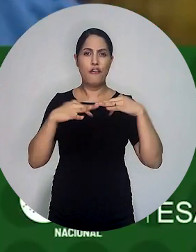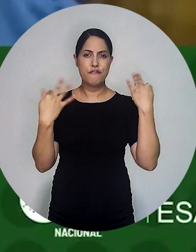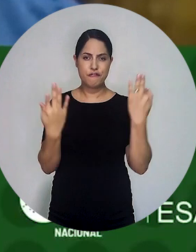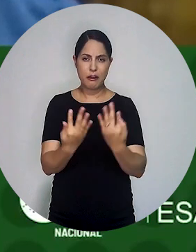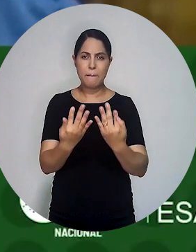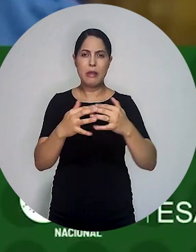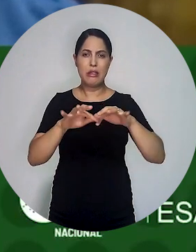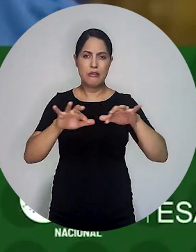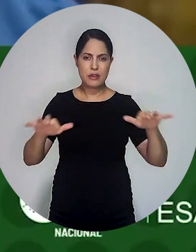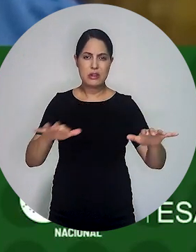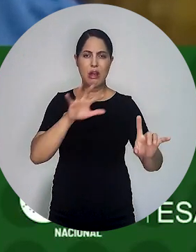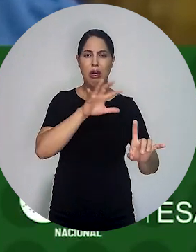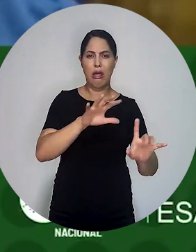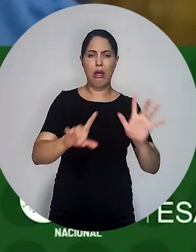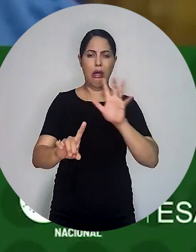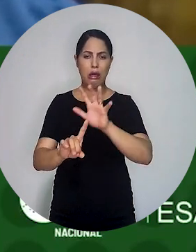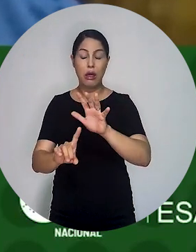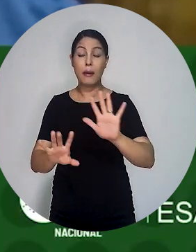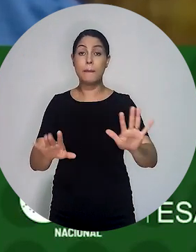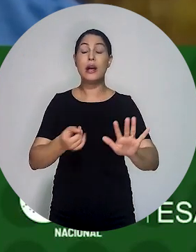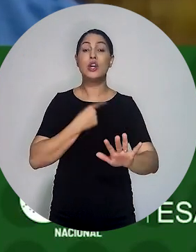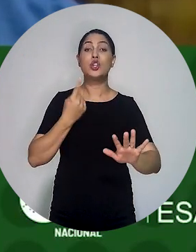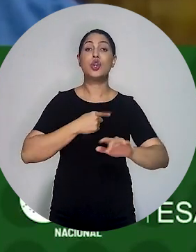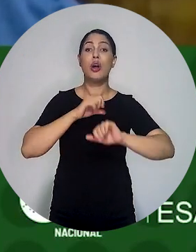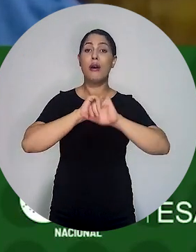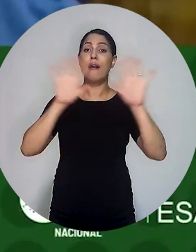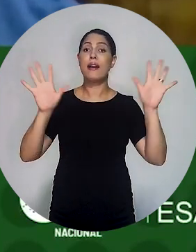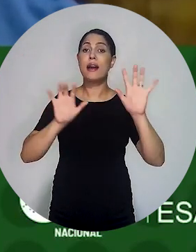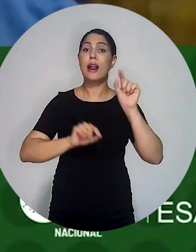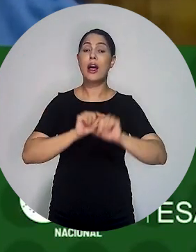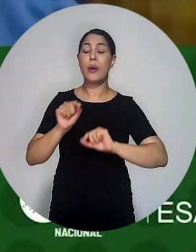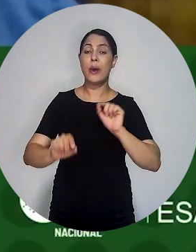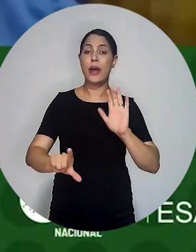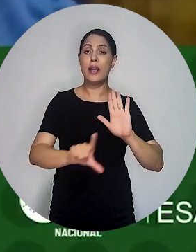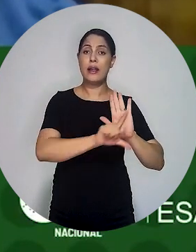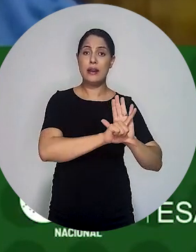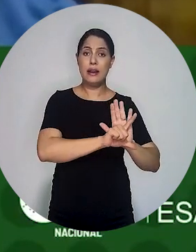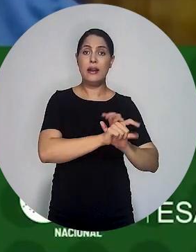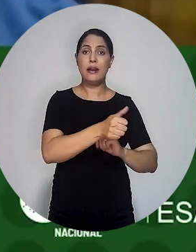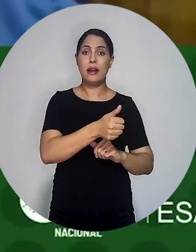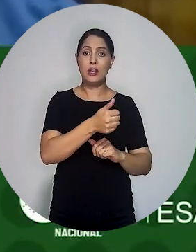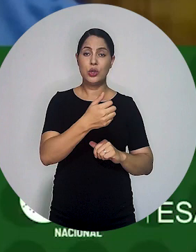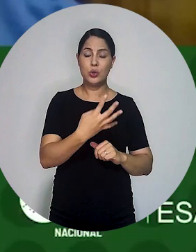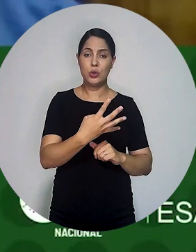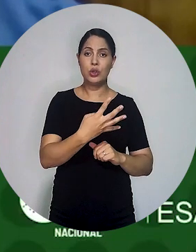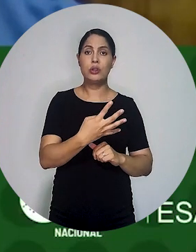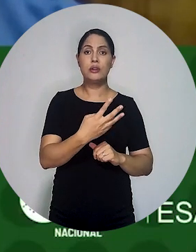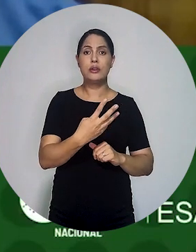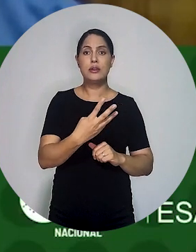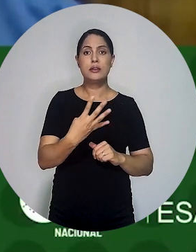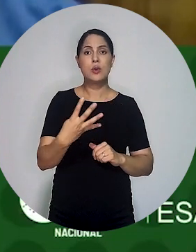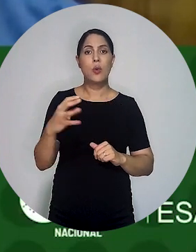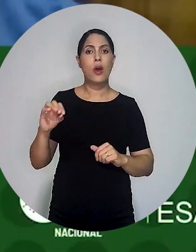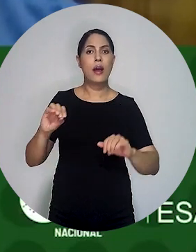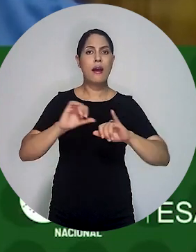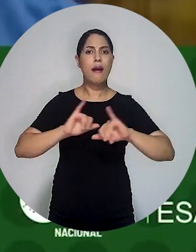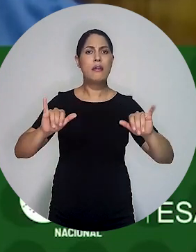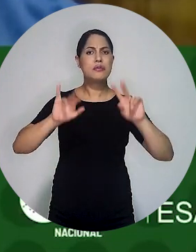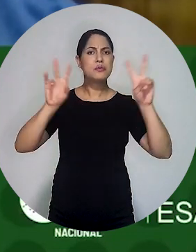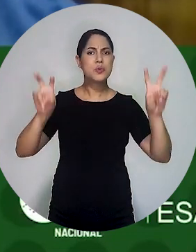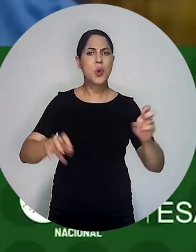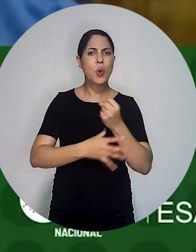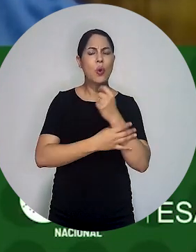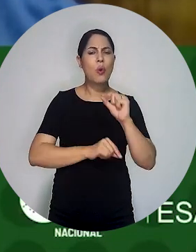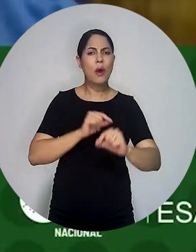expus deixo mais uma vez bem claro que o que nós precisamos assegurar é o que a nova lei 14.340